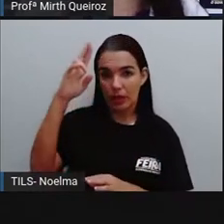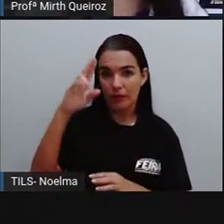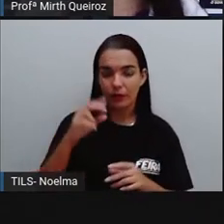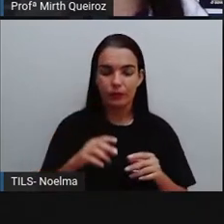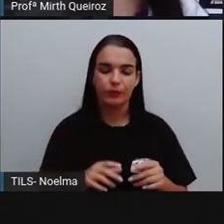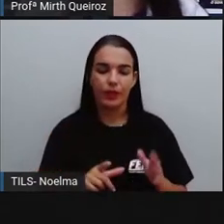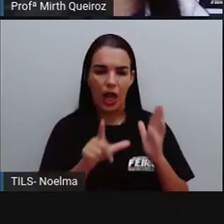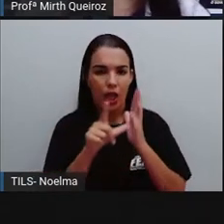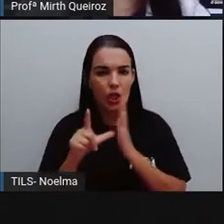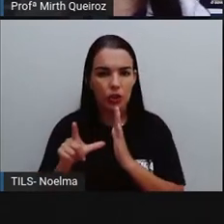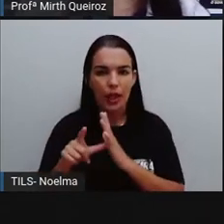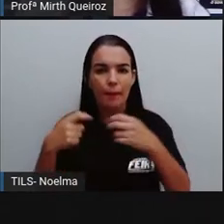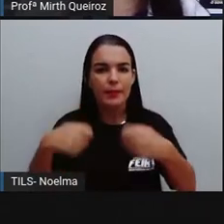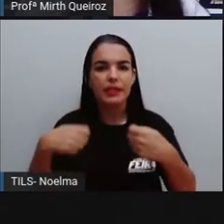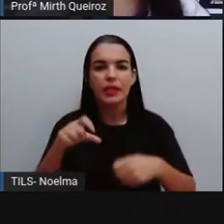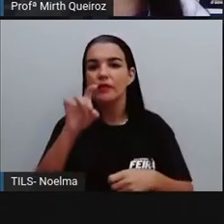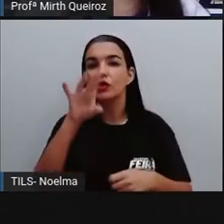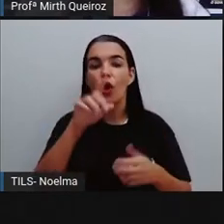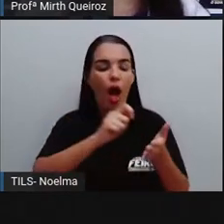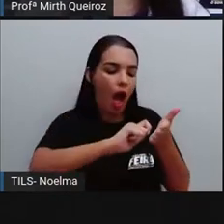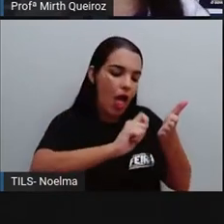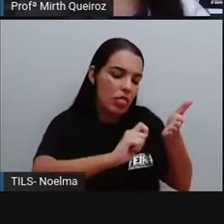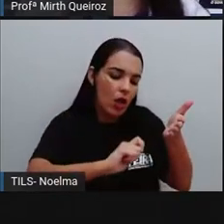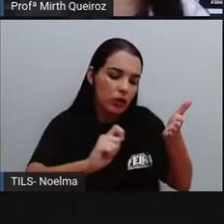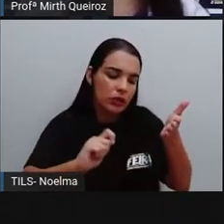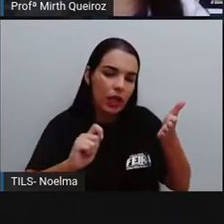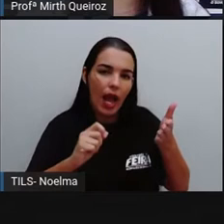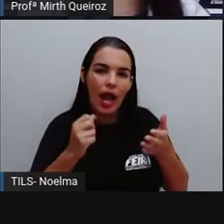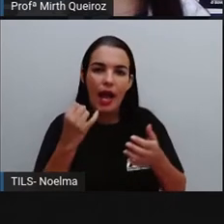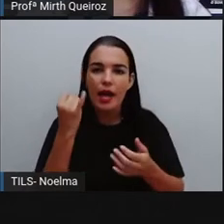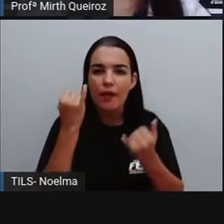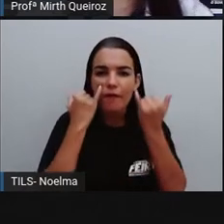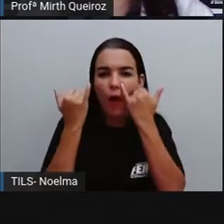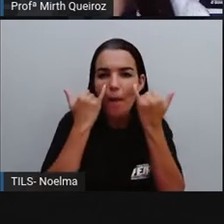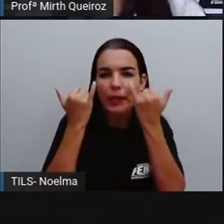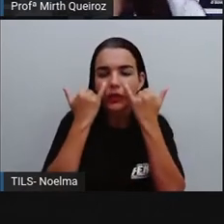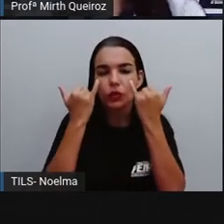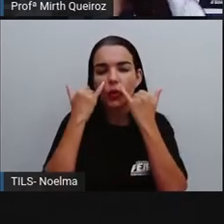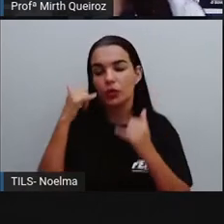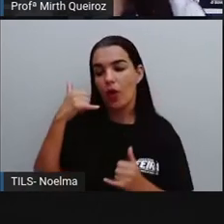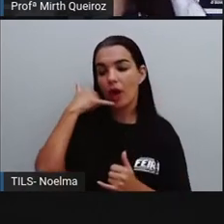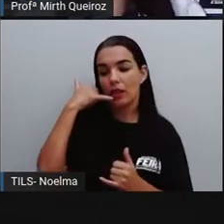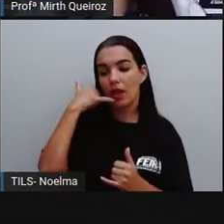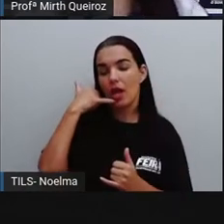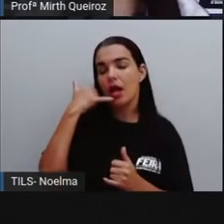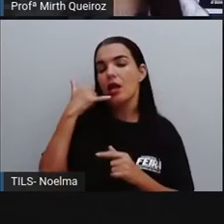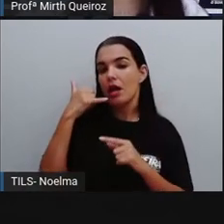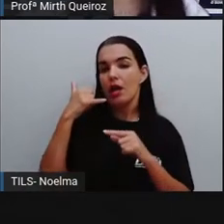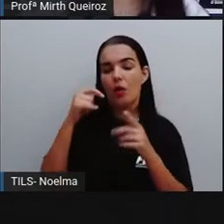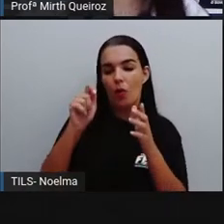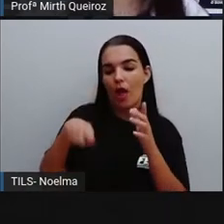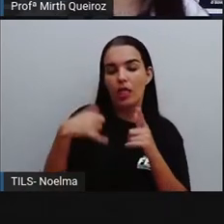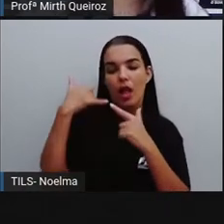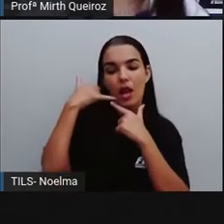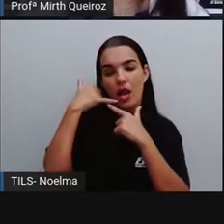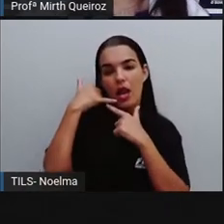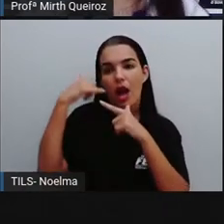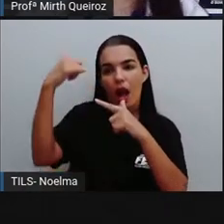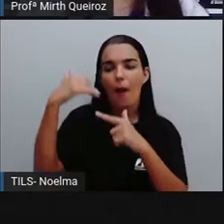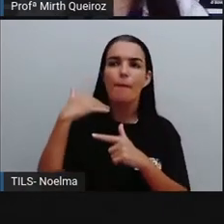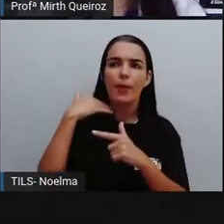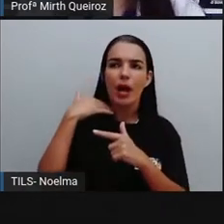precisavam apenas anotar os dados do cartão, ligar para o banco para liberar essa transação.